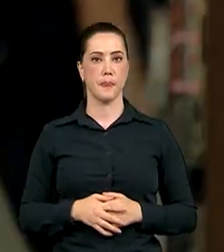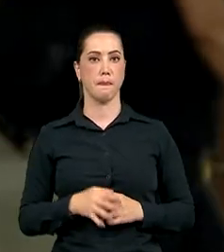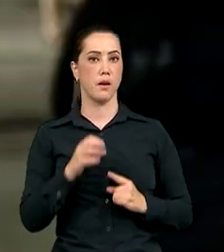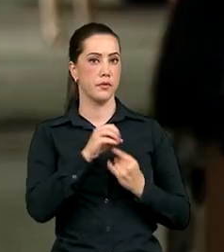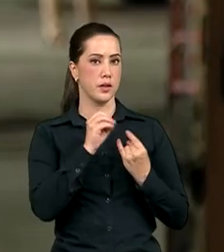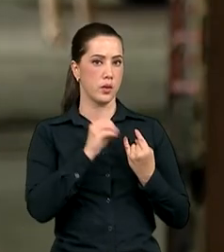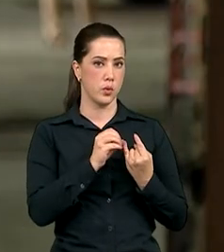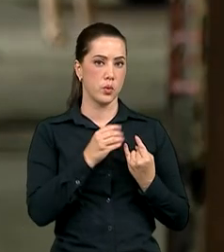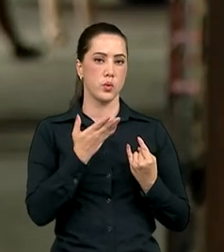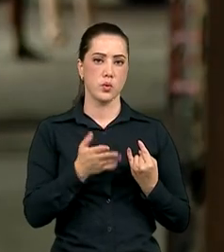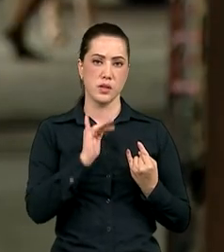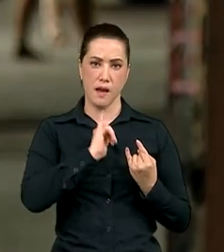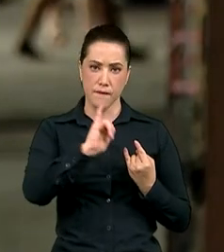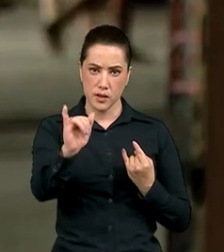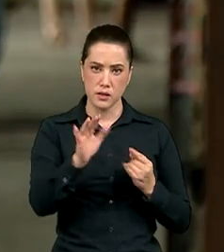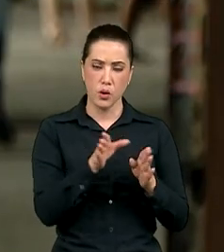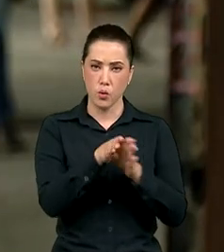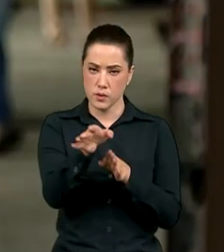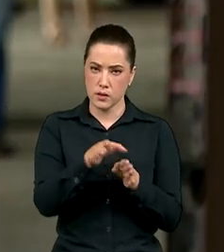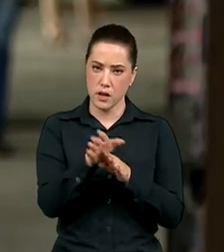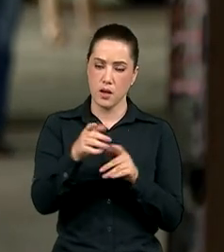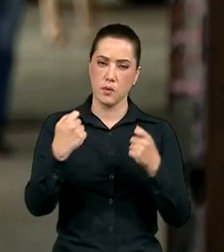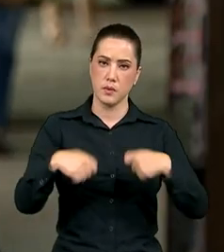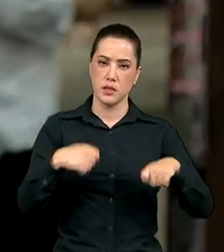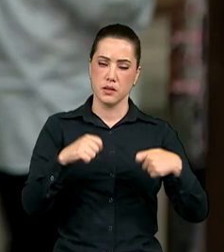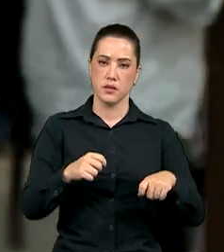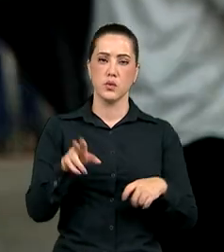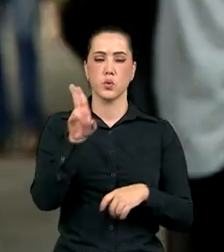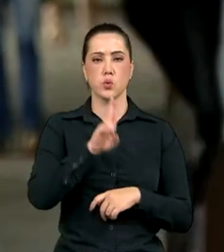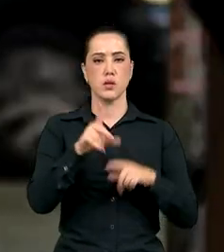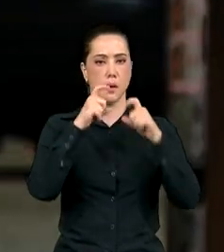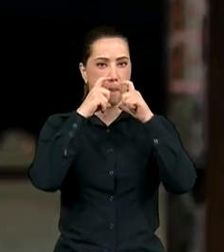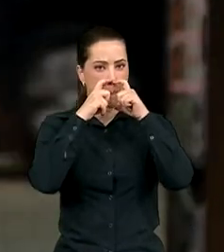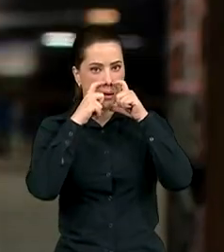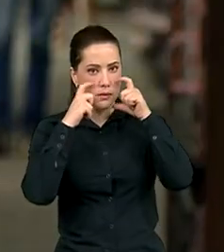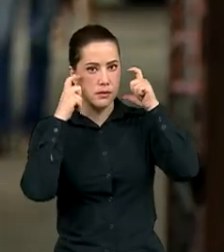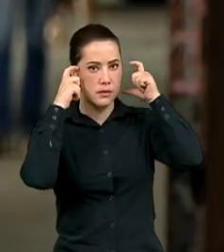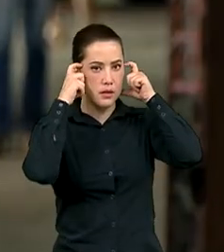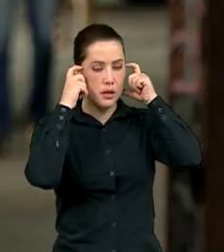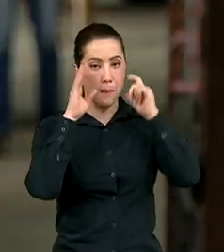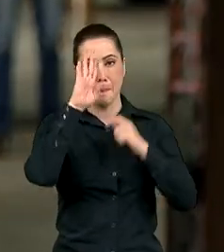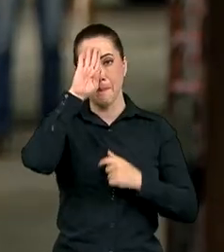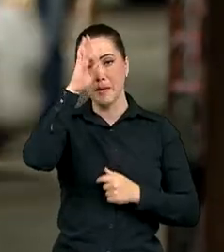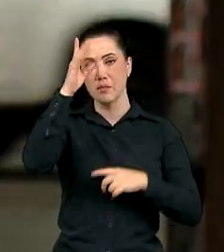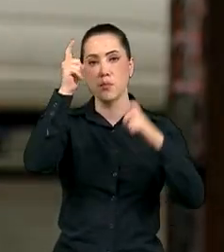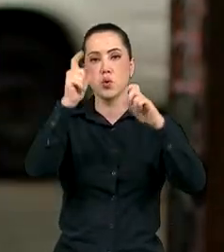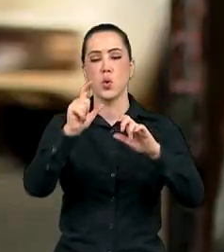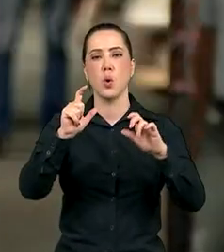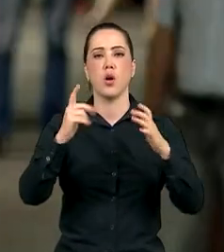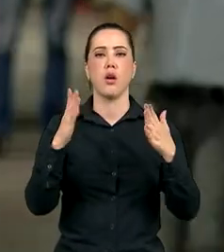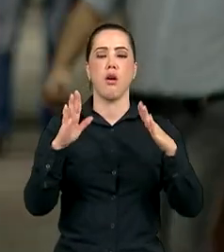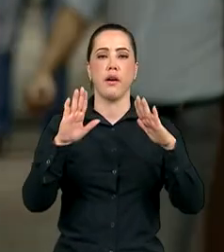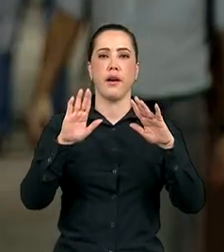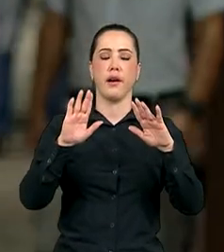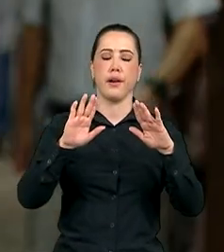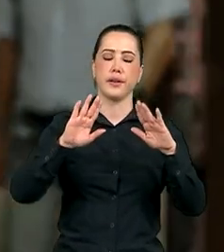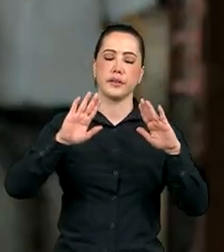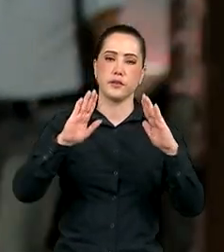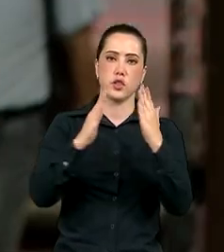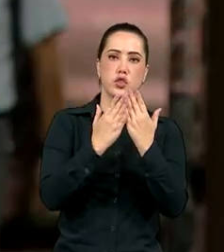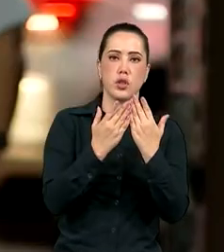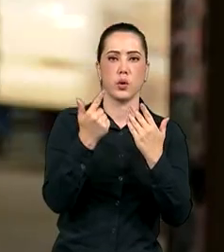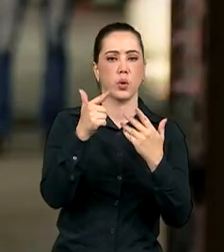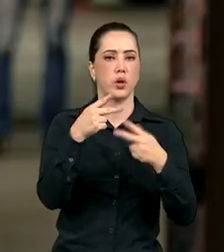Fiocruz, por isso, recomenda a retomada do uso de máscaras, principalmente em locais fechados e mal